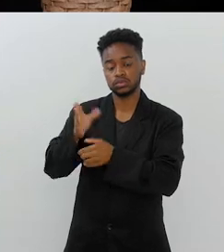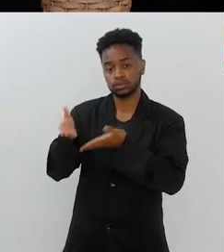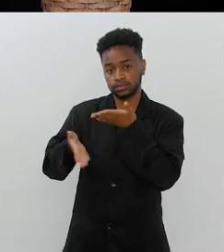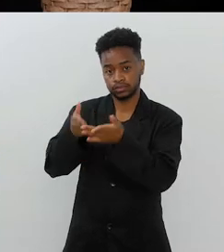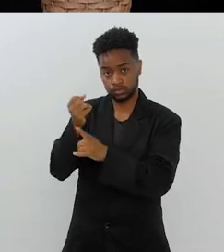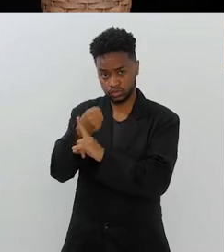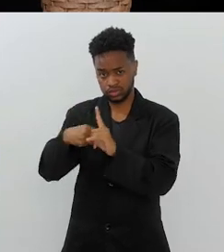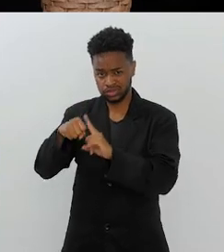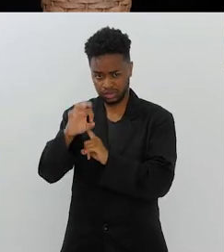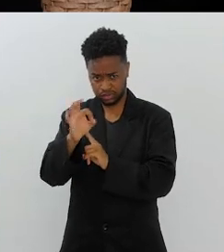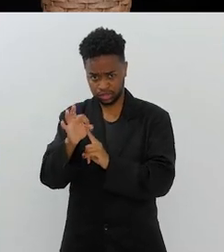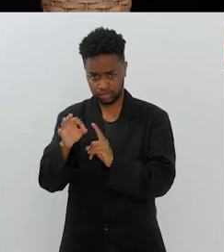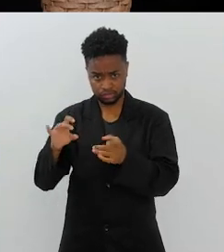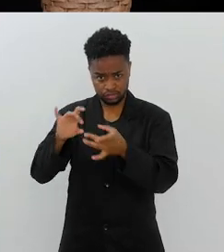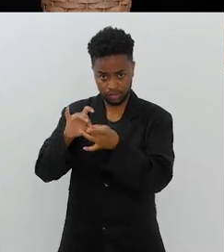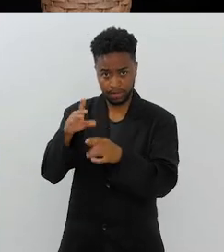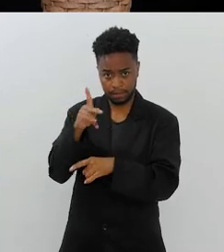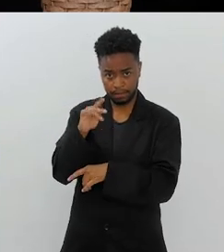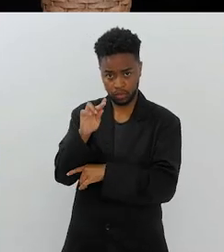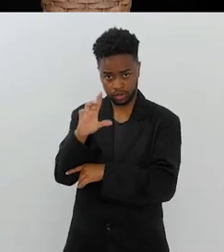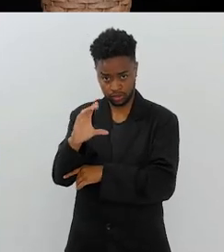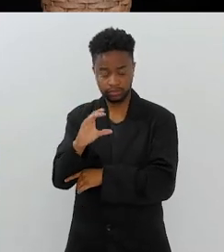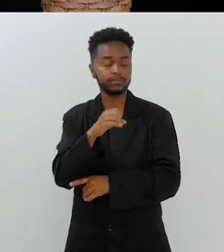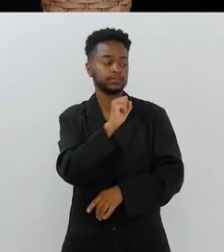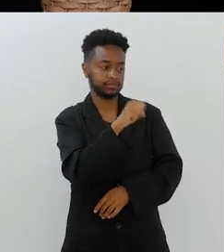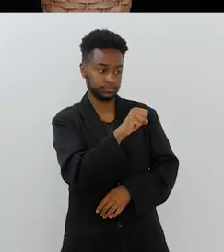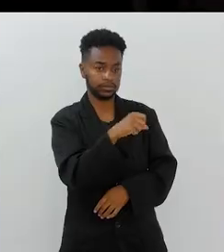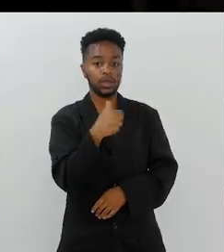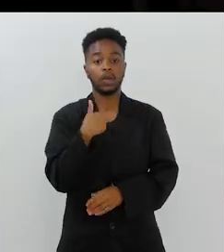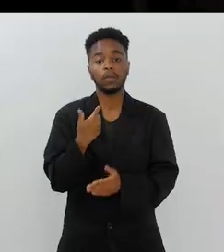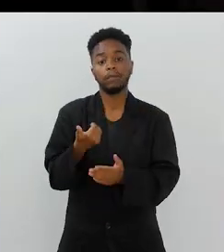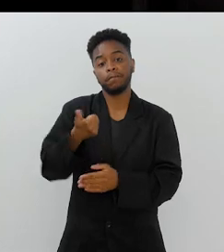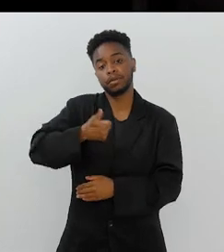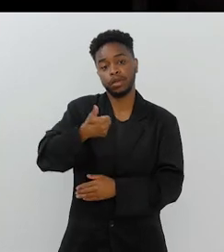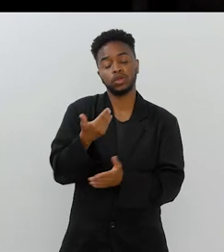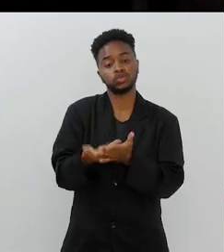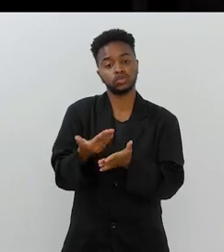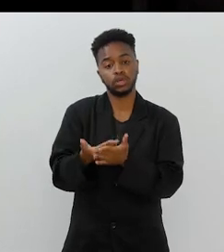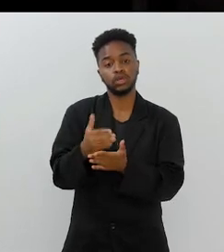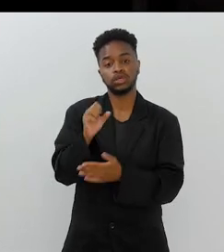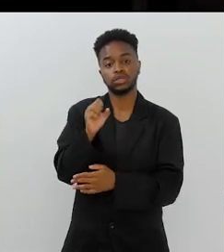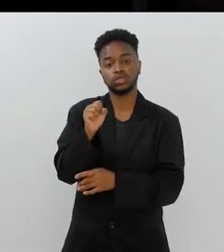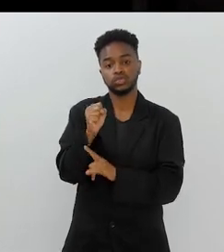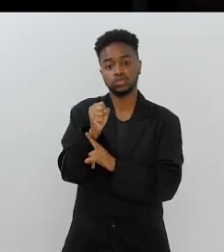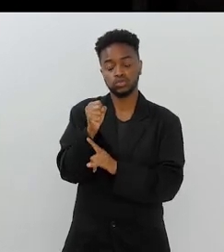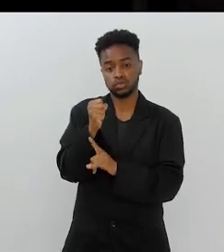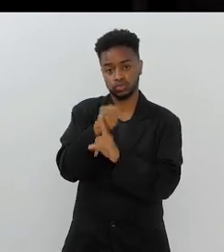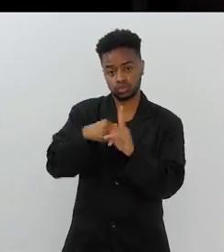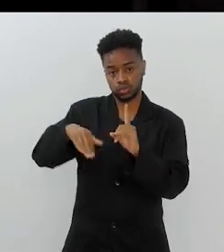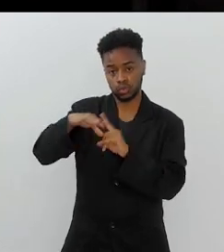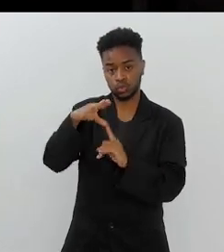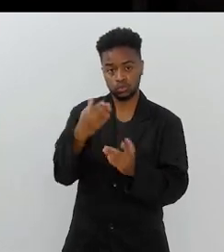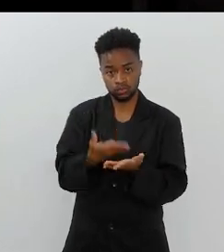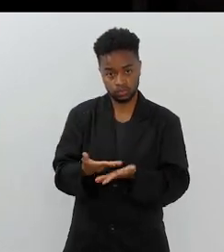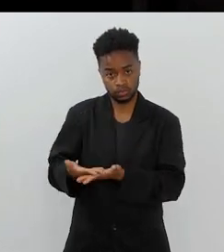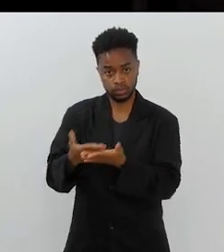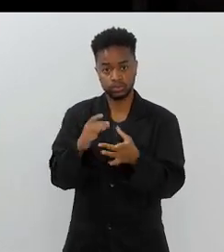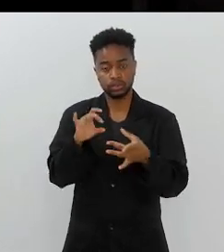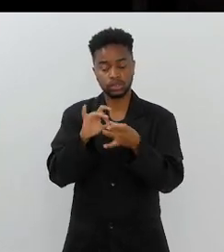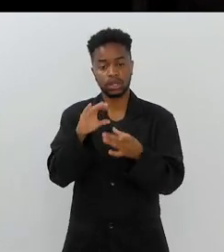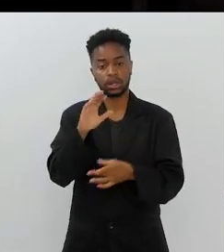assistência social na PUC. Na PUC. Eu fiz primeiro sociologia, pela Cândido Mendes, né? Certo.